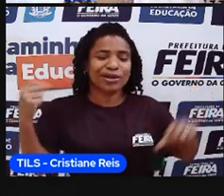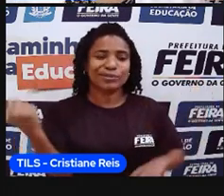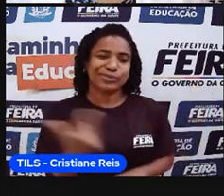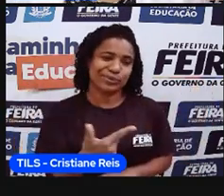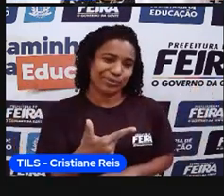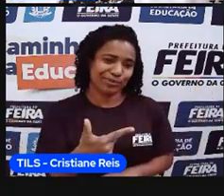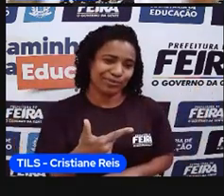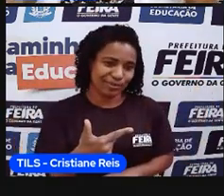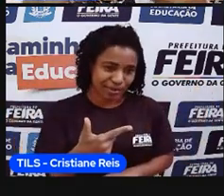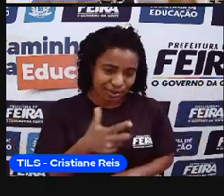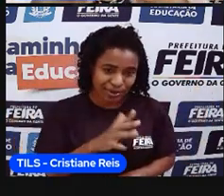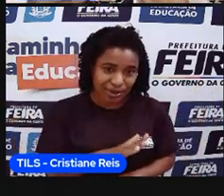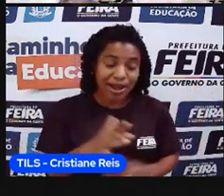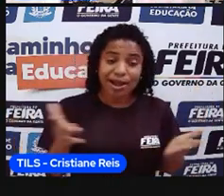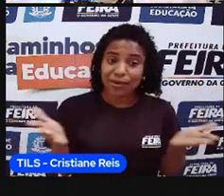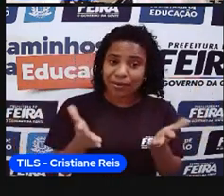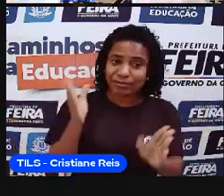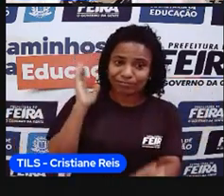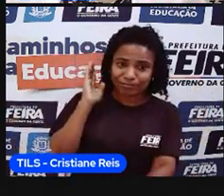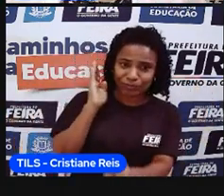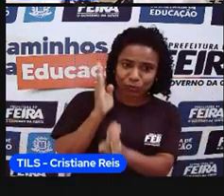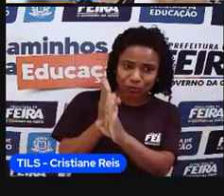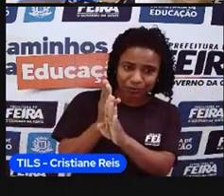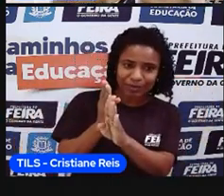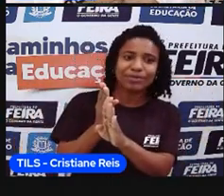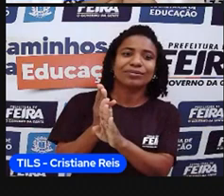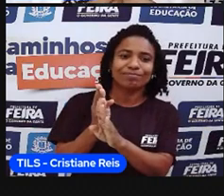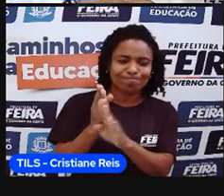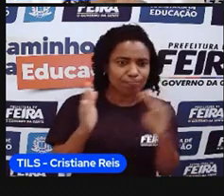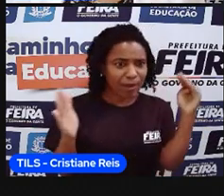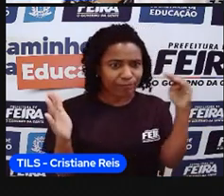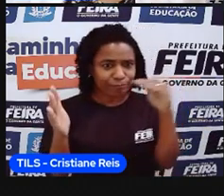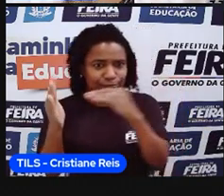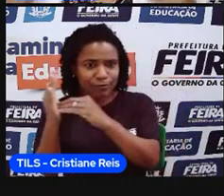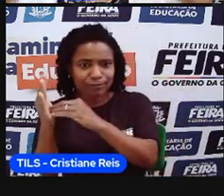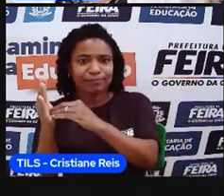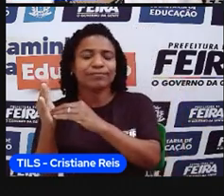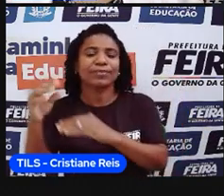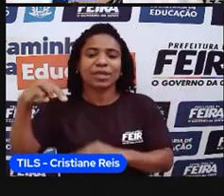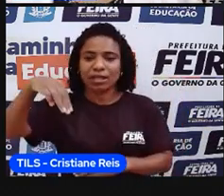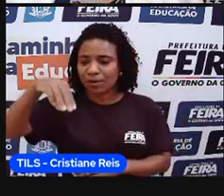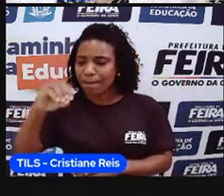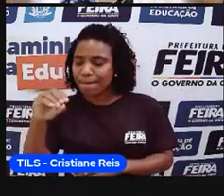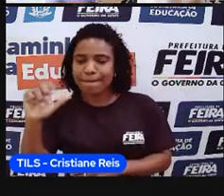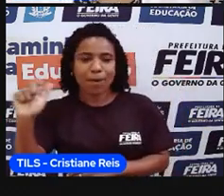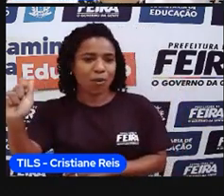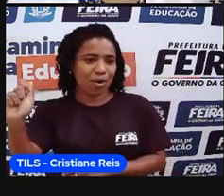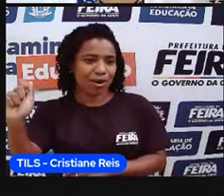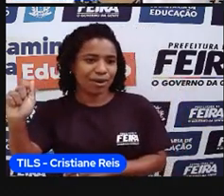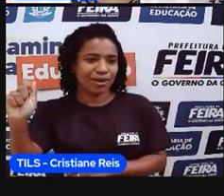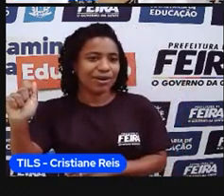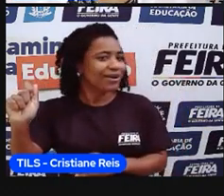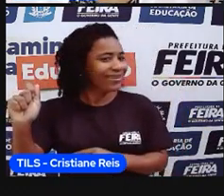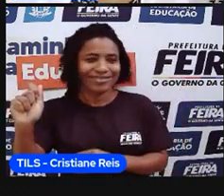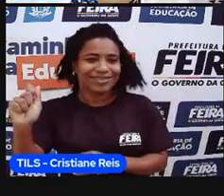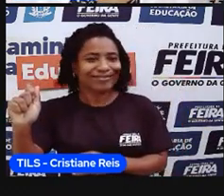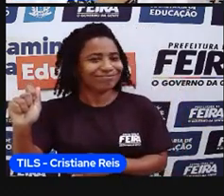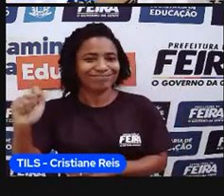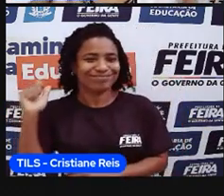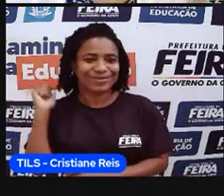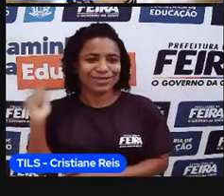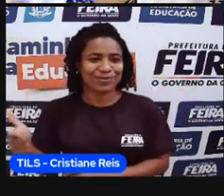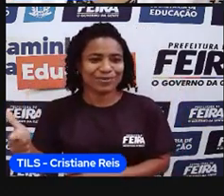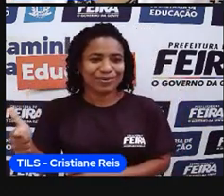nascente aí, essa descoberta desse ponto aí, deu pra gente a característica do maior rio do mundo e também o